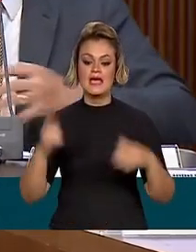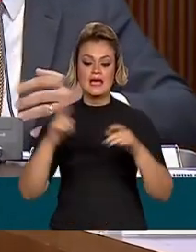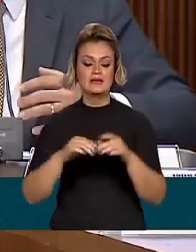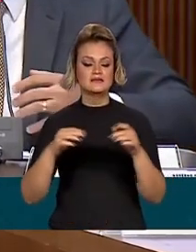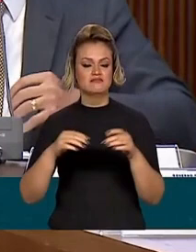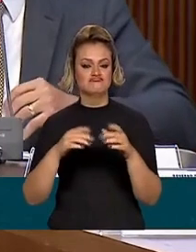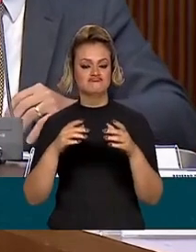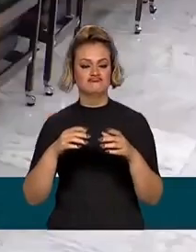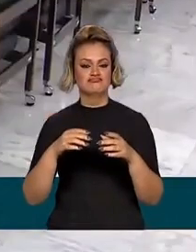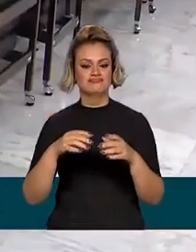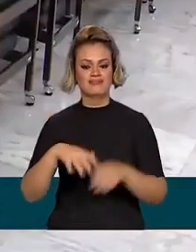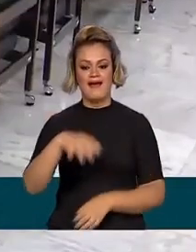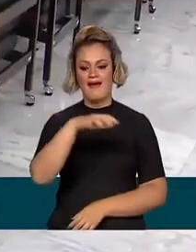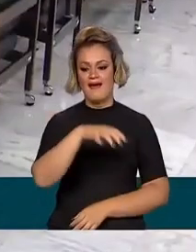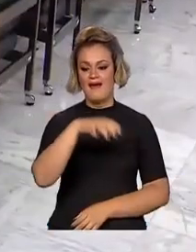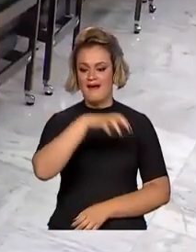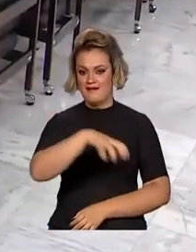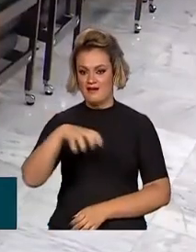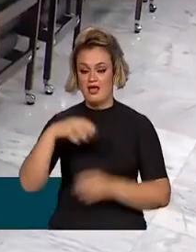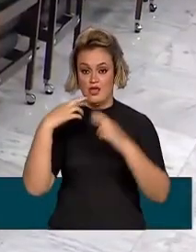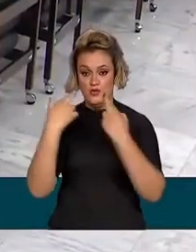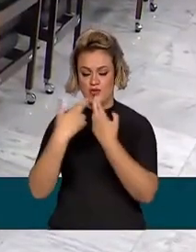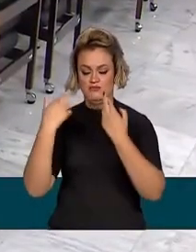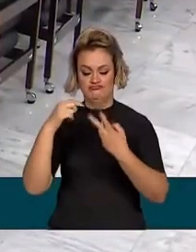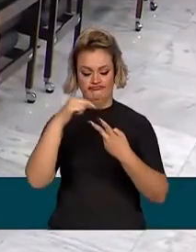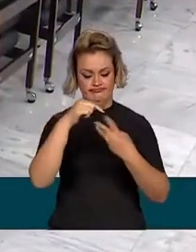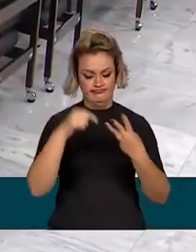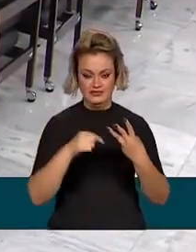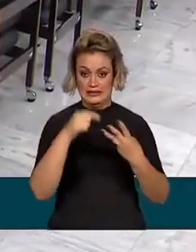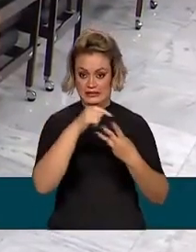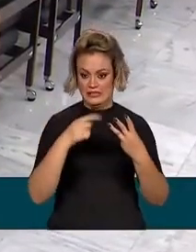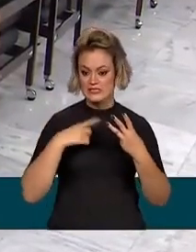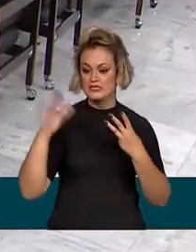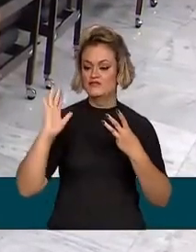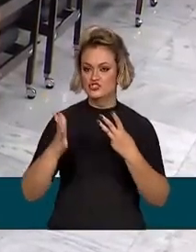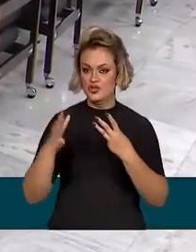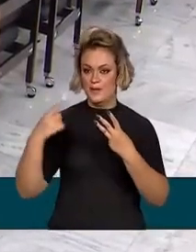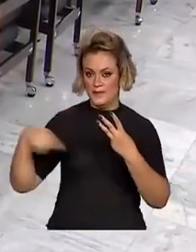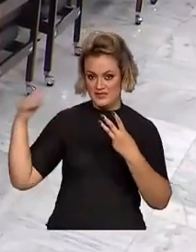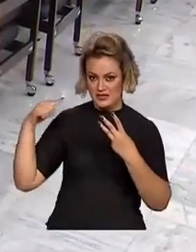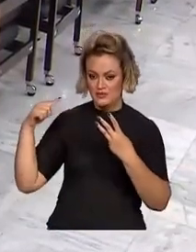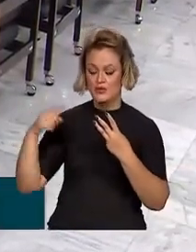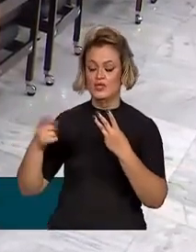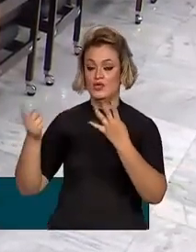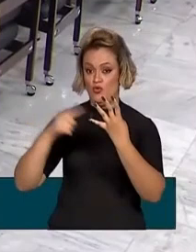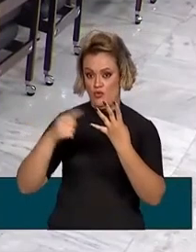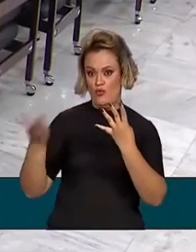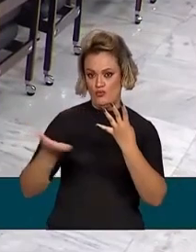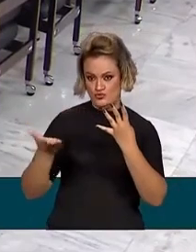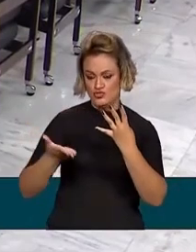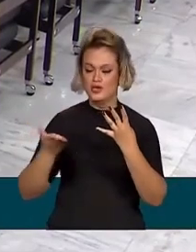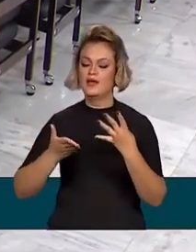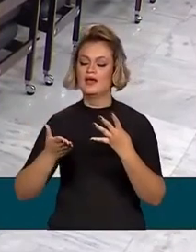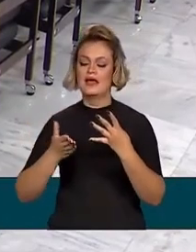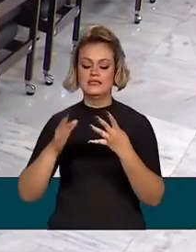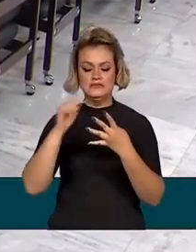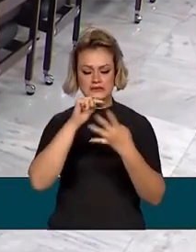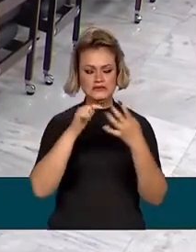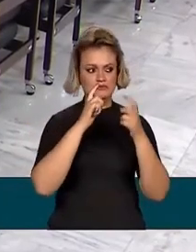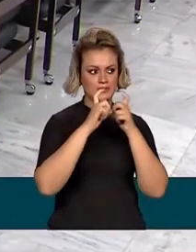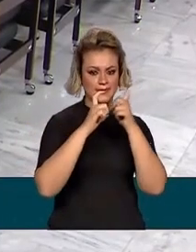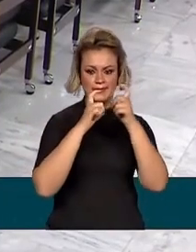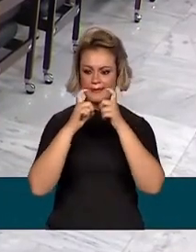essas três reuniões, elas serviram e a de hoje vai servir para preparar